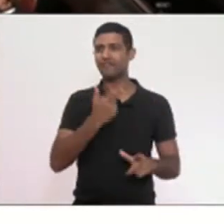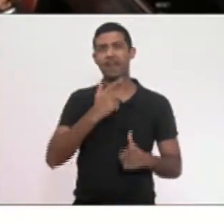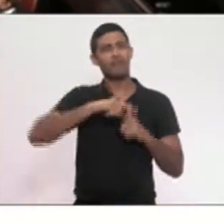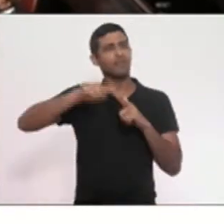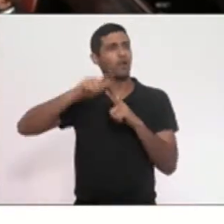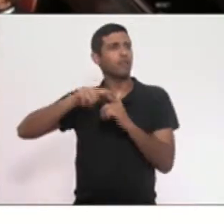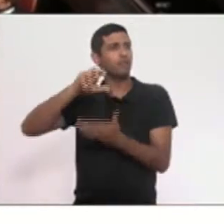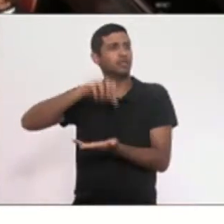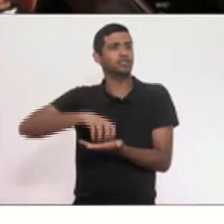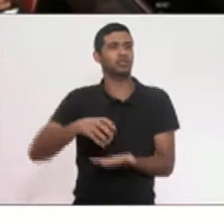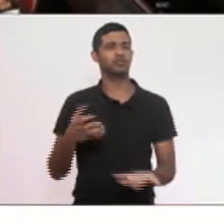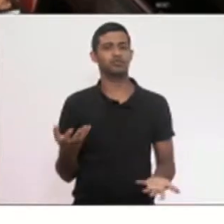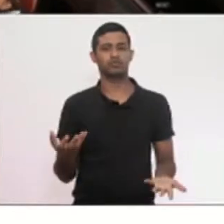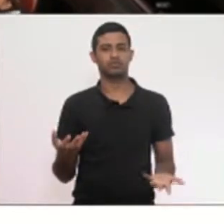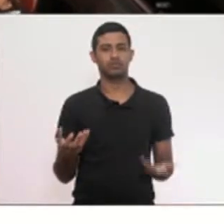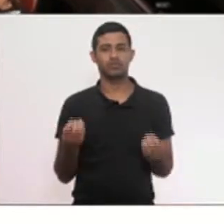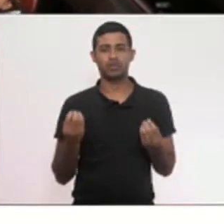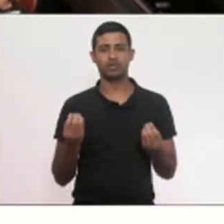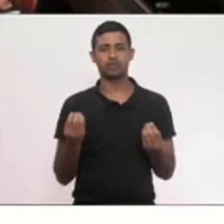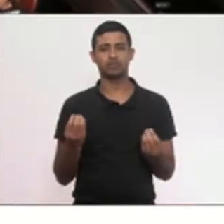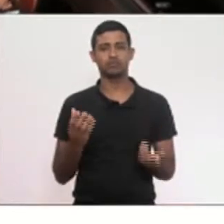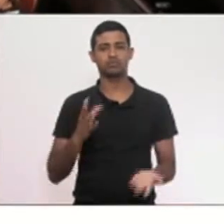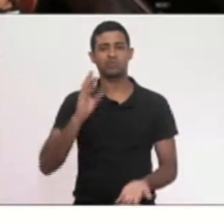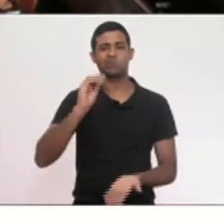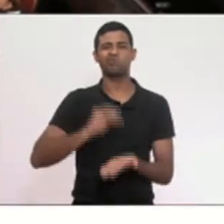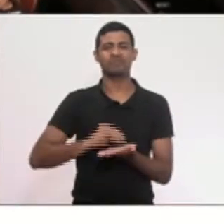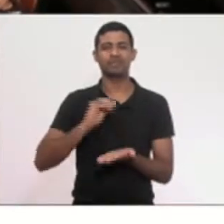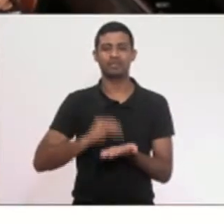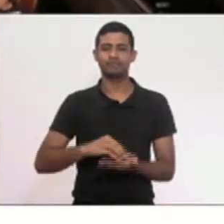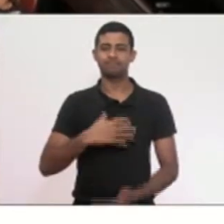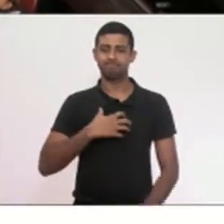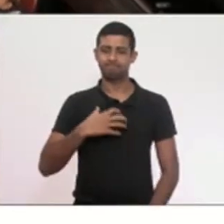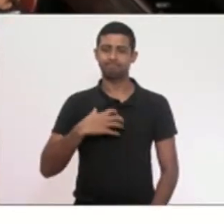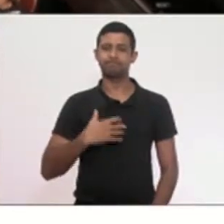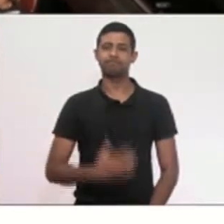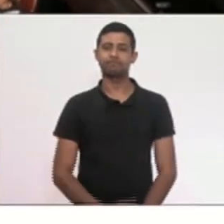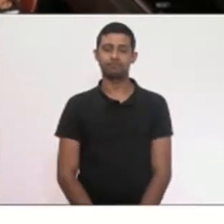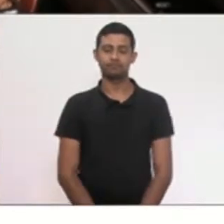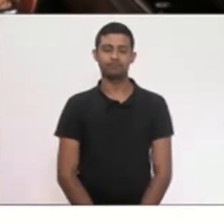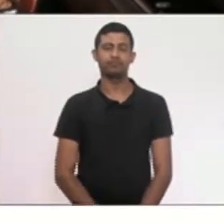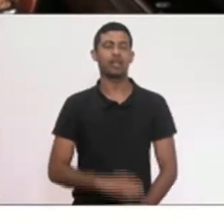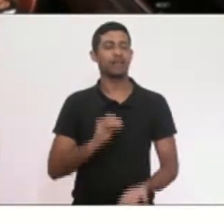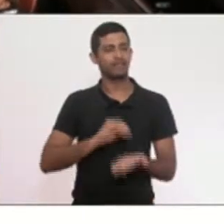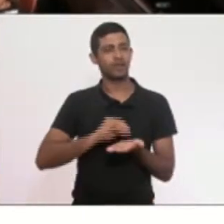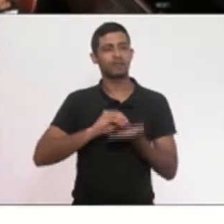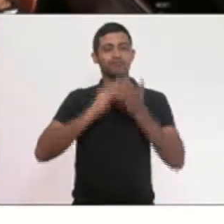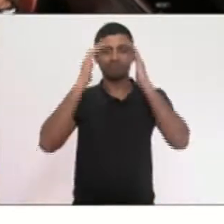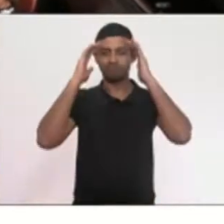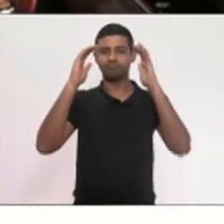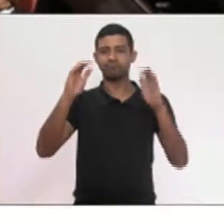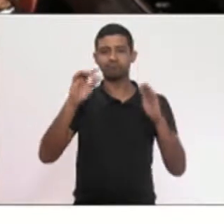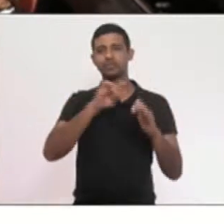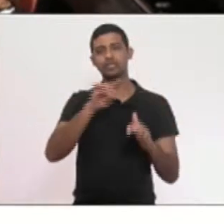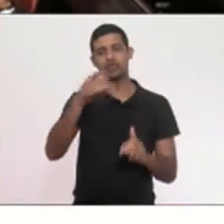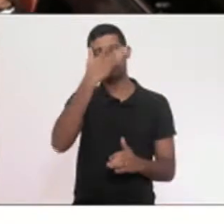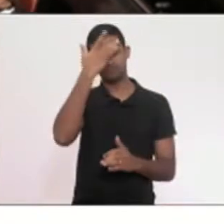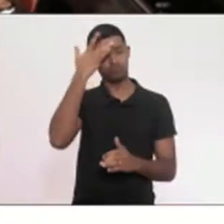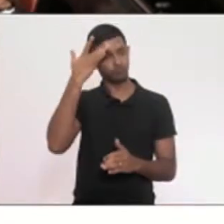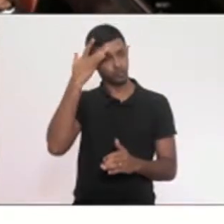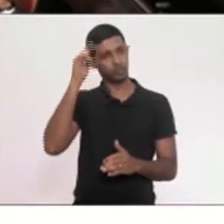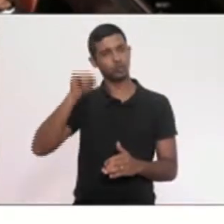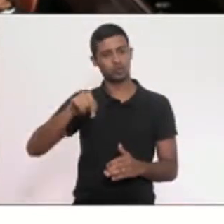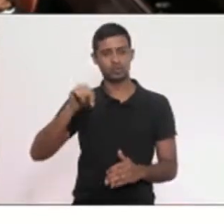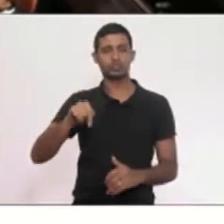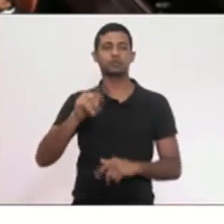uma falta de sensibilidade, mais do que isso, uma falta de respeito com o contribuinte do